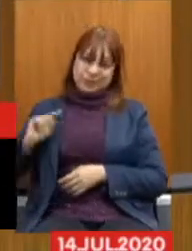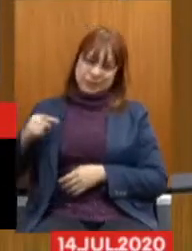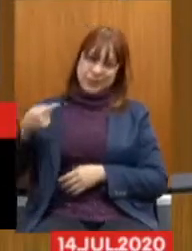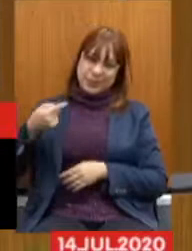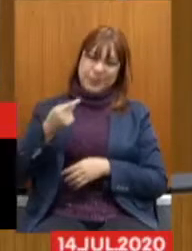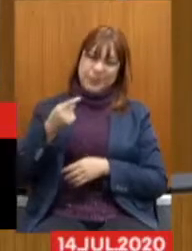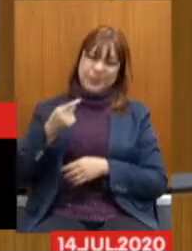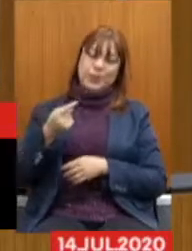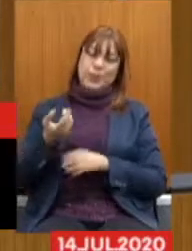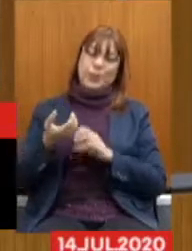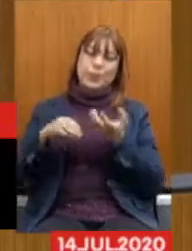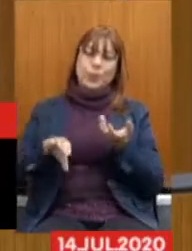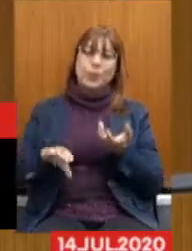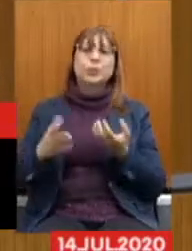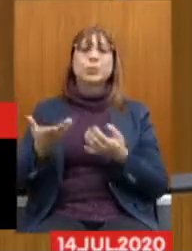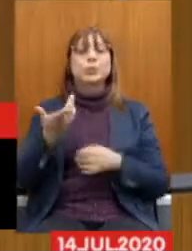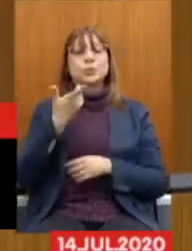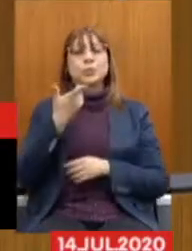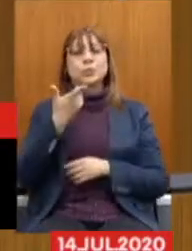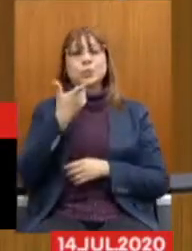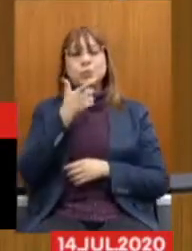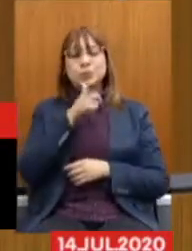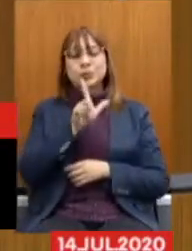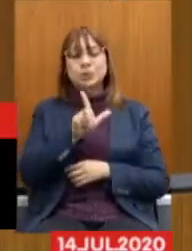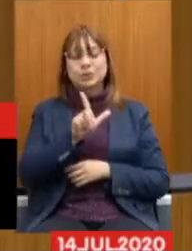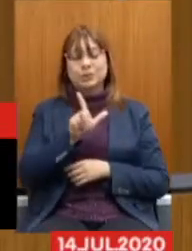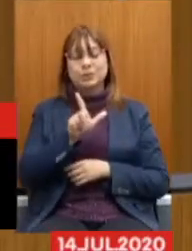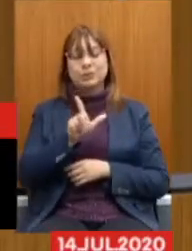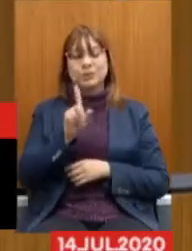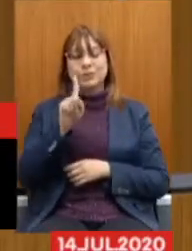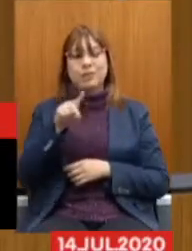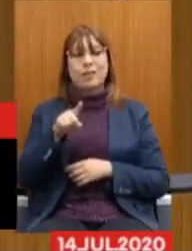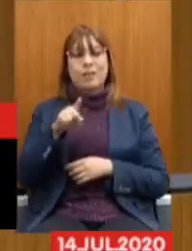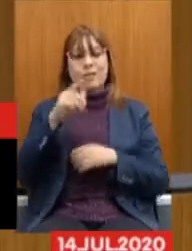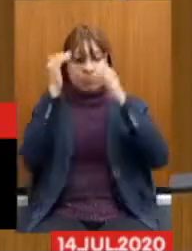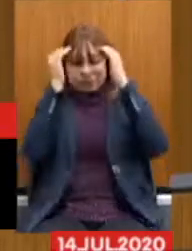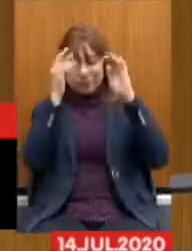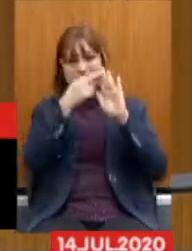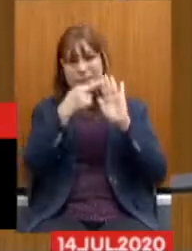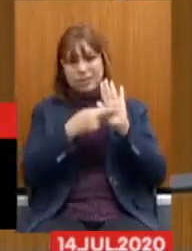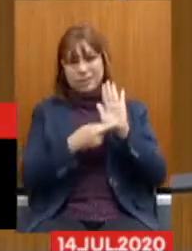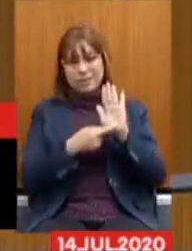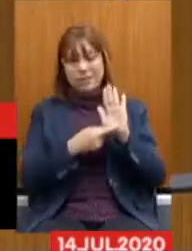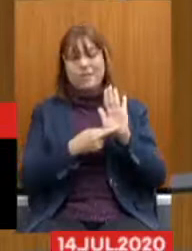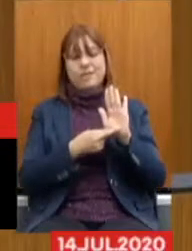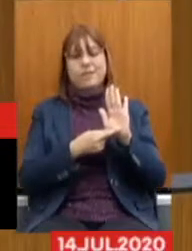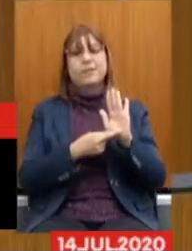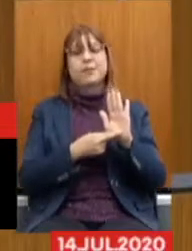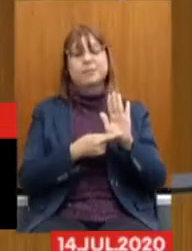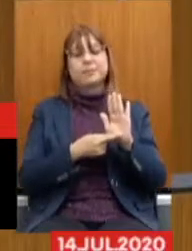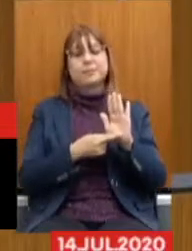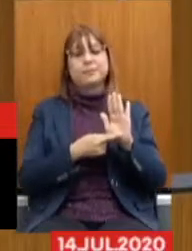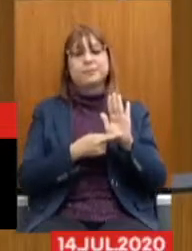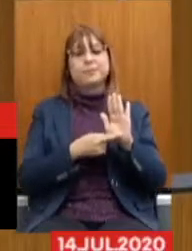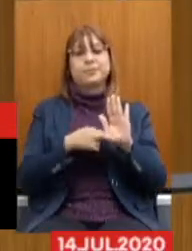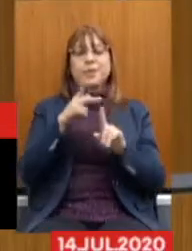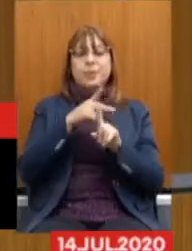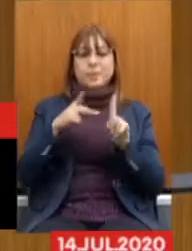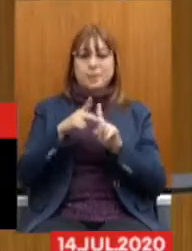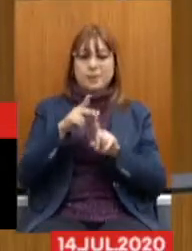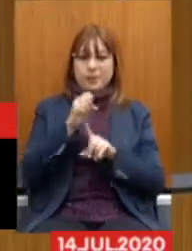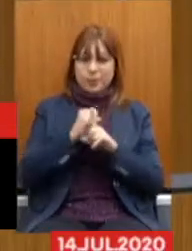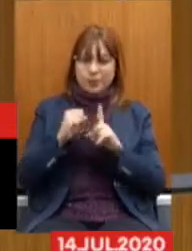período, já estariam submetidos às regras do Regime Geral de Previdência Social. Esses